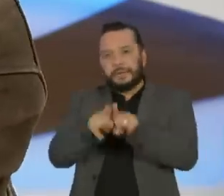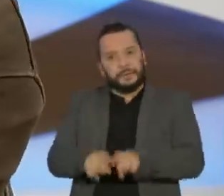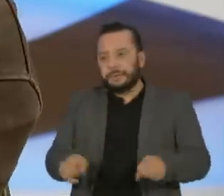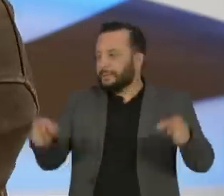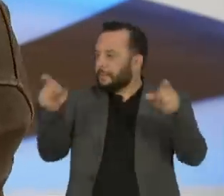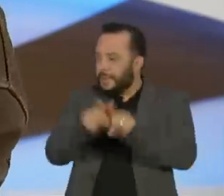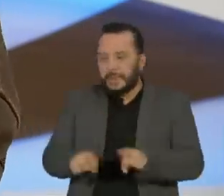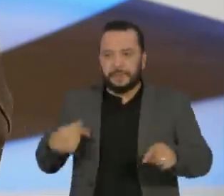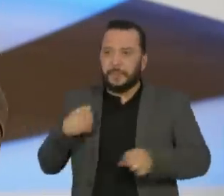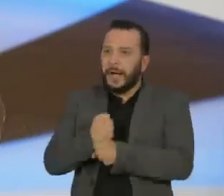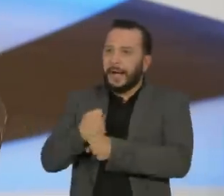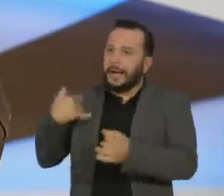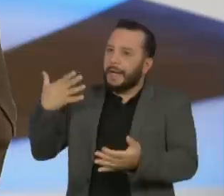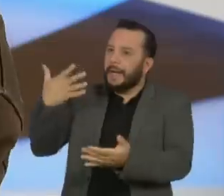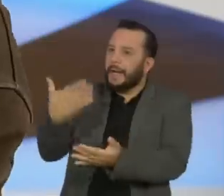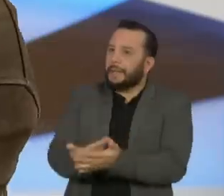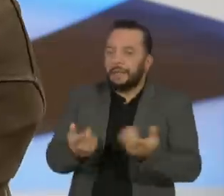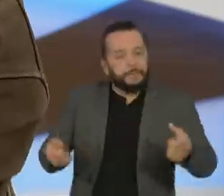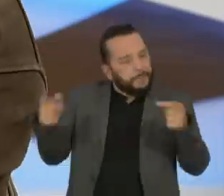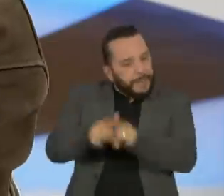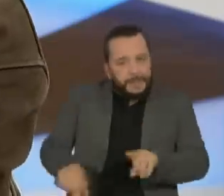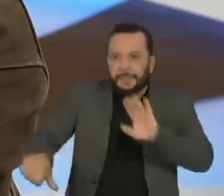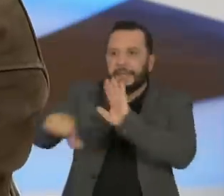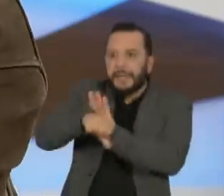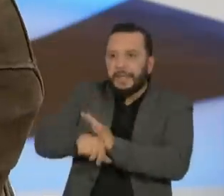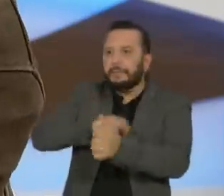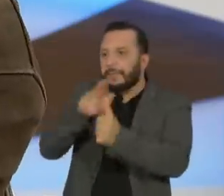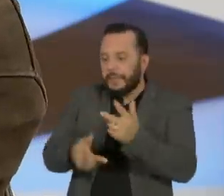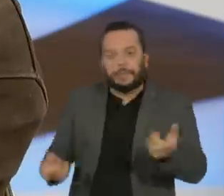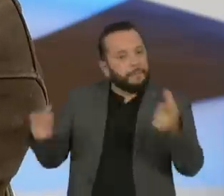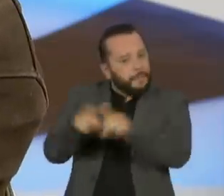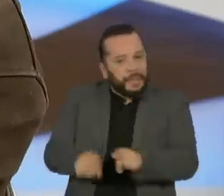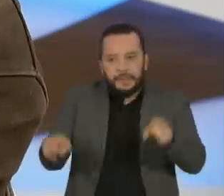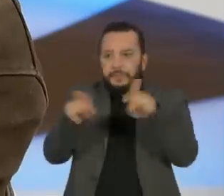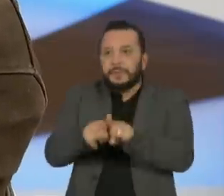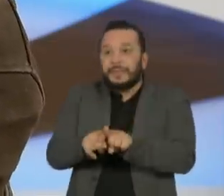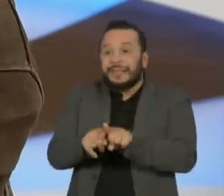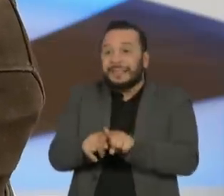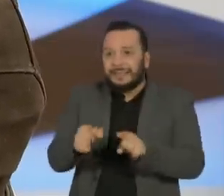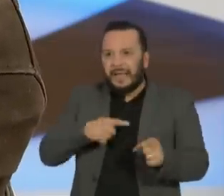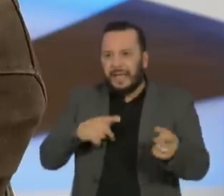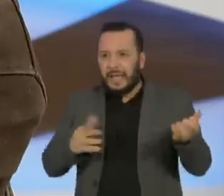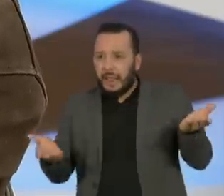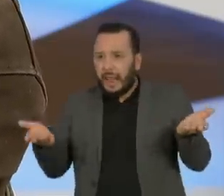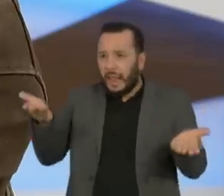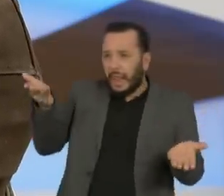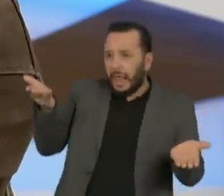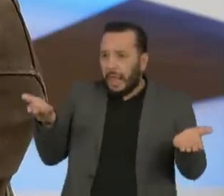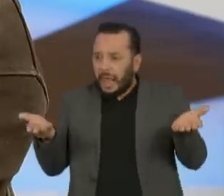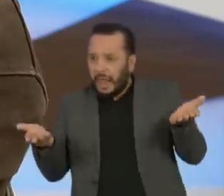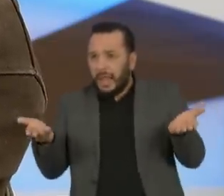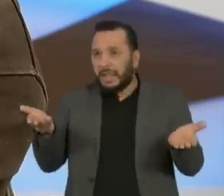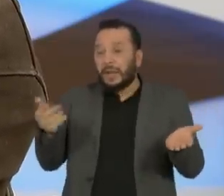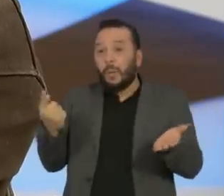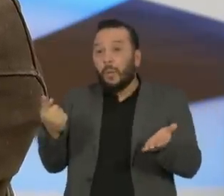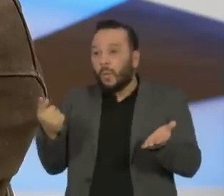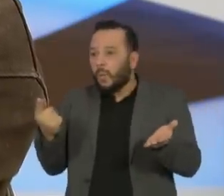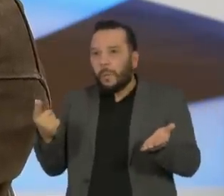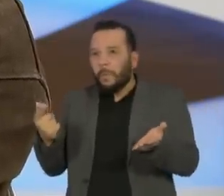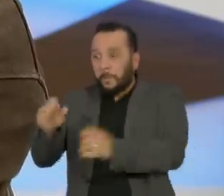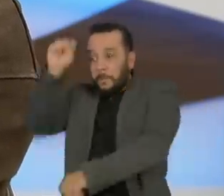e lamacento, lodassal, é alguma parte parar de reagir. Então, eu pensei assim, bom, já que